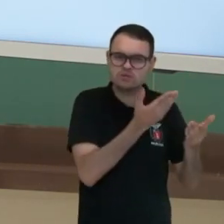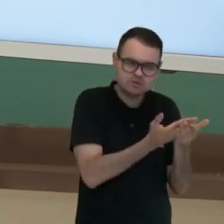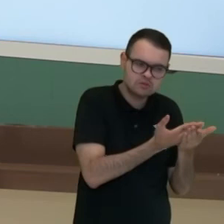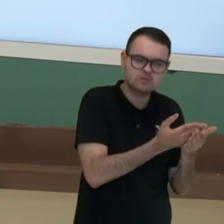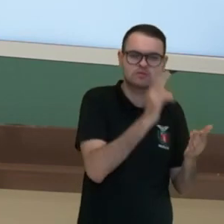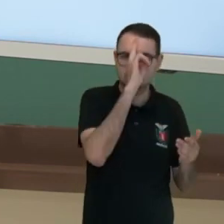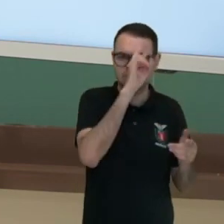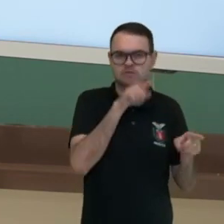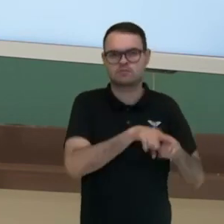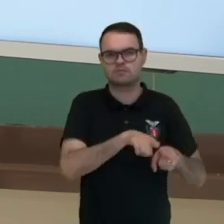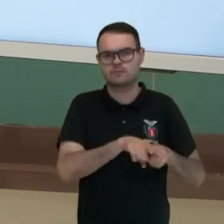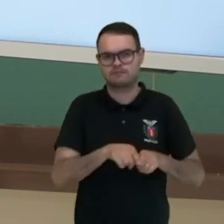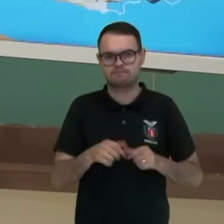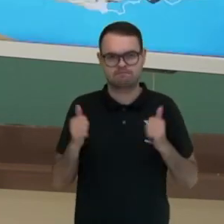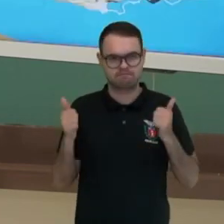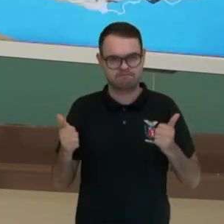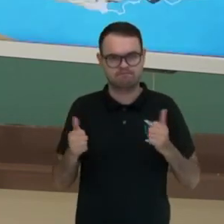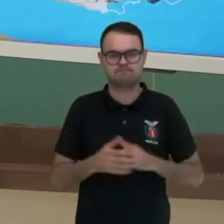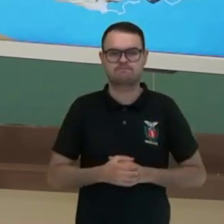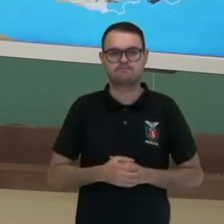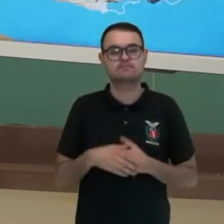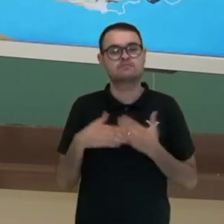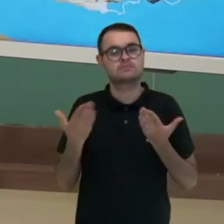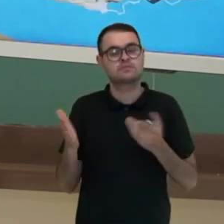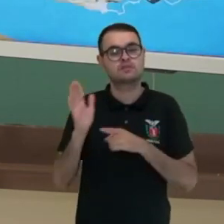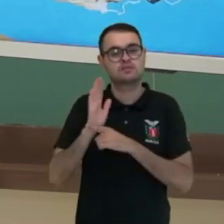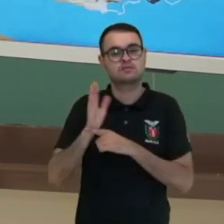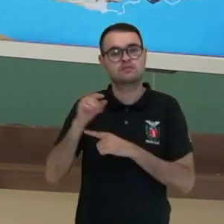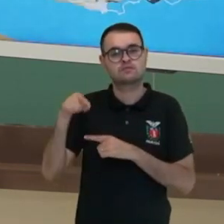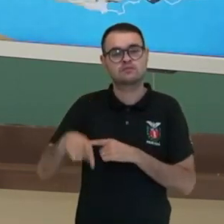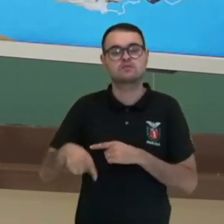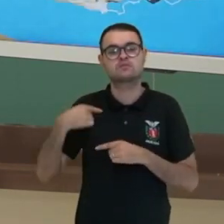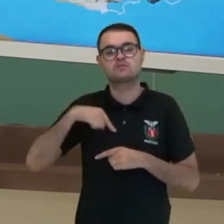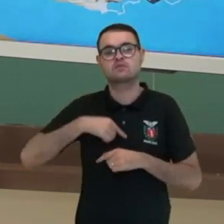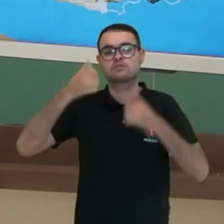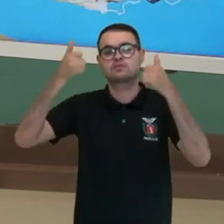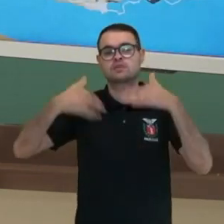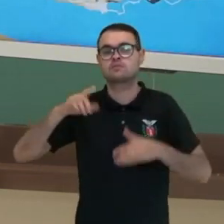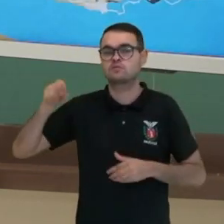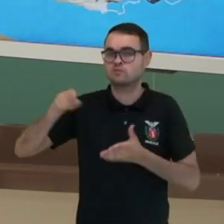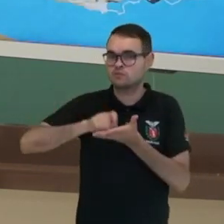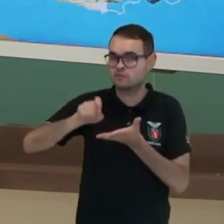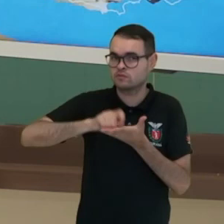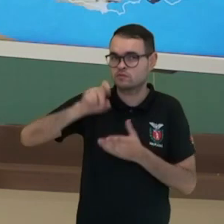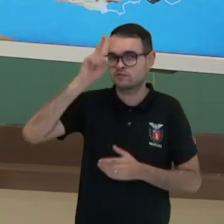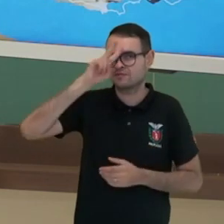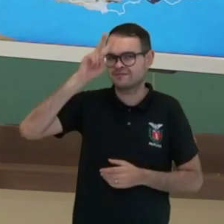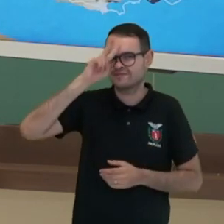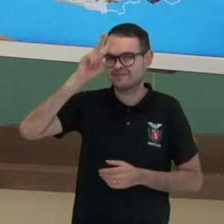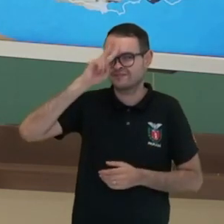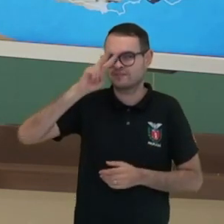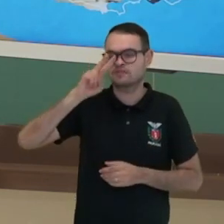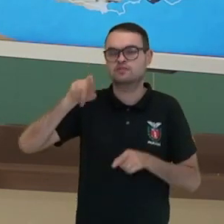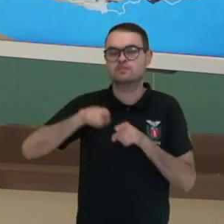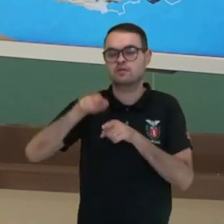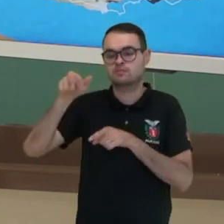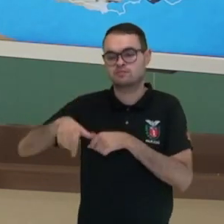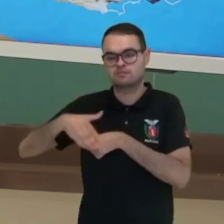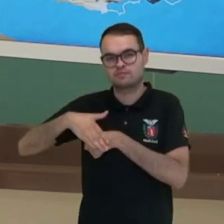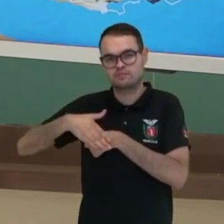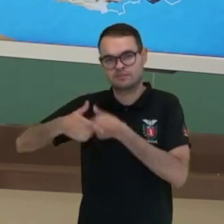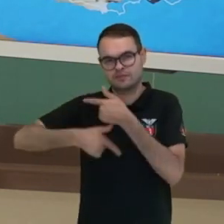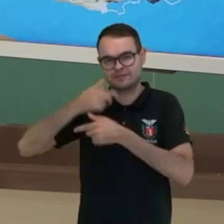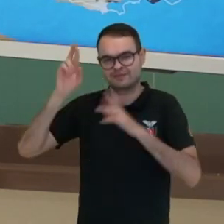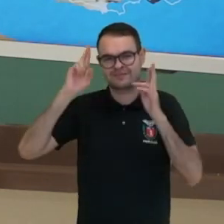digna de análise. Beleza? Pessoal, neste vídeo nós falamos sobre a escrita da história e o ofício do historiador.